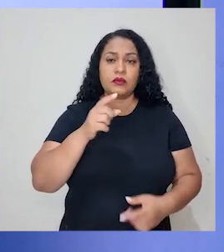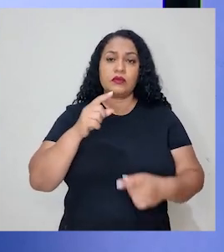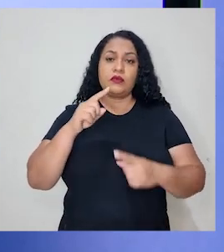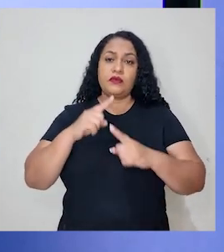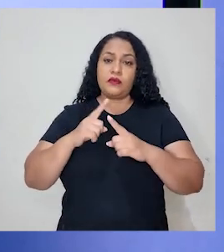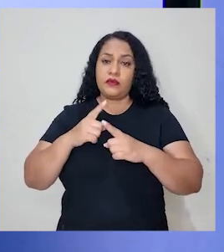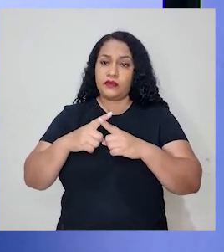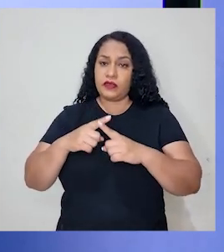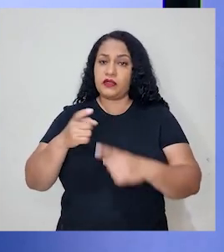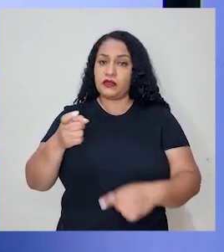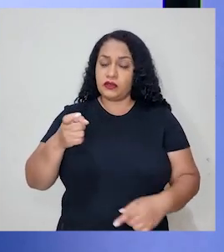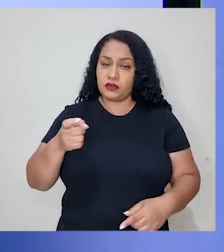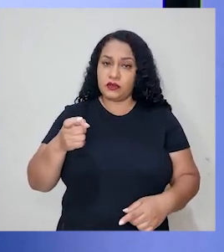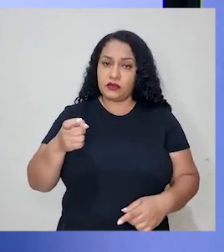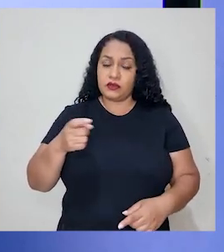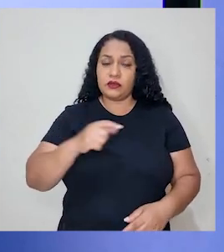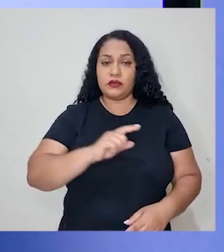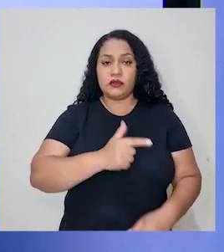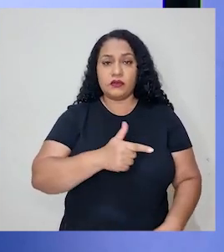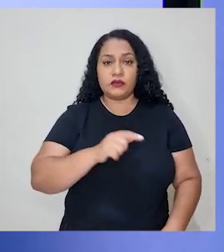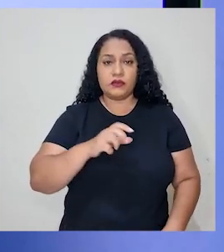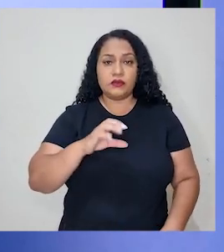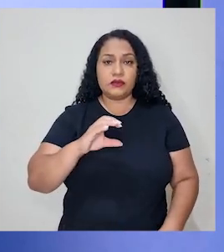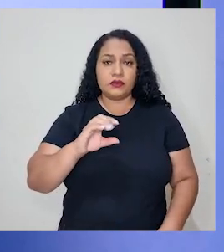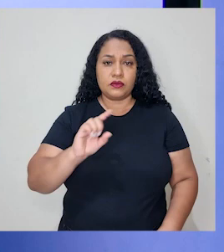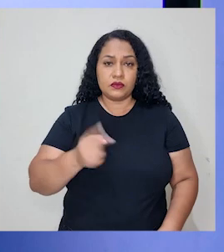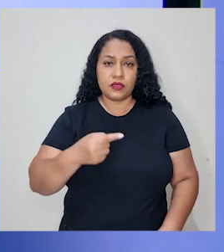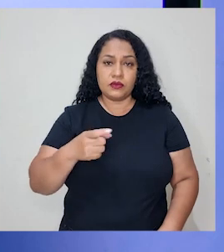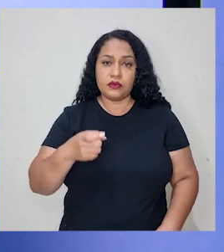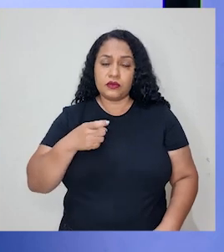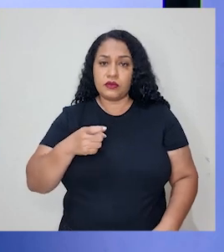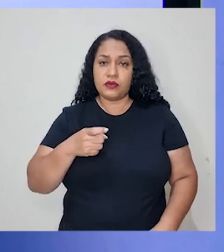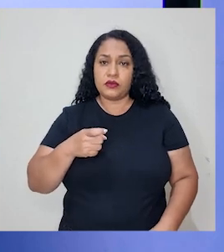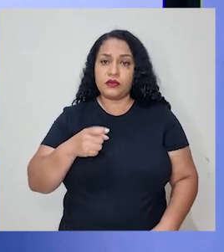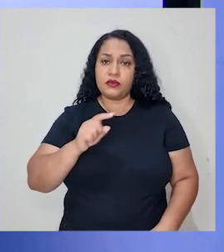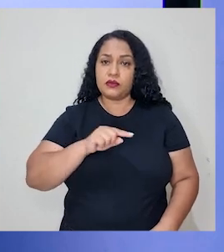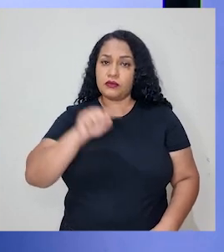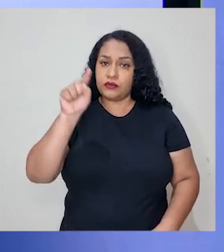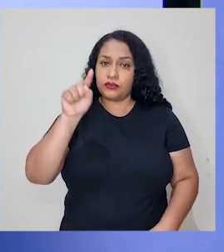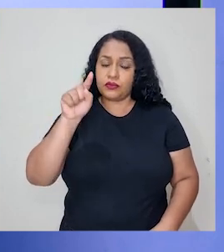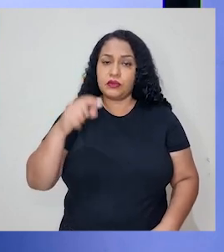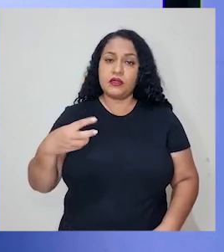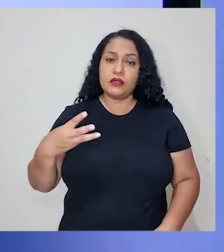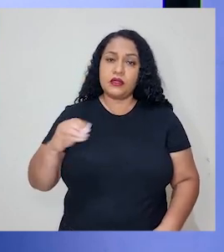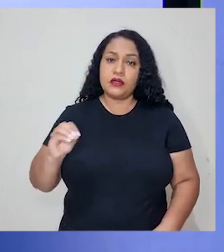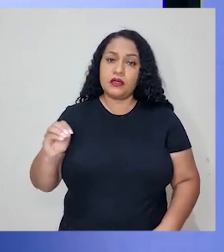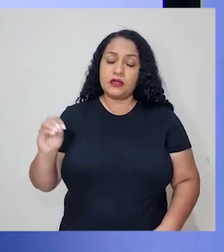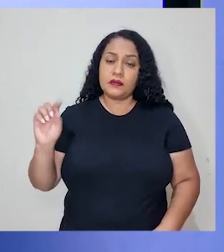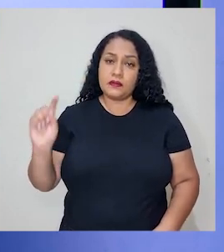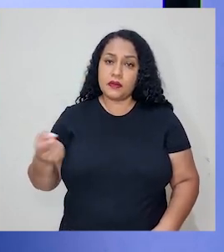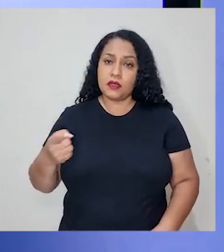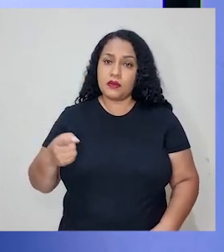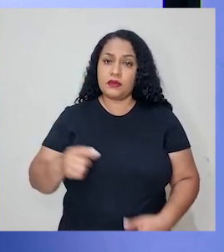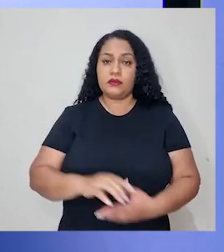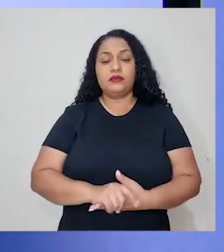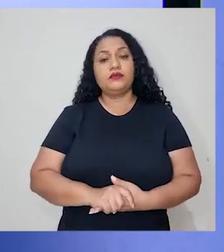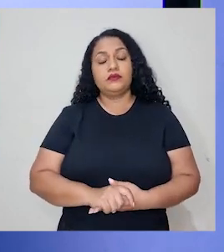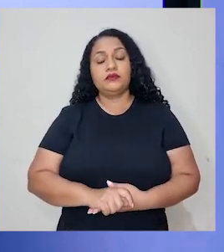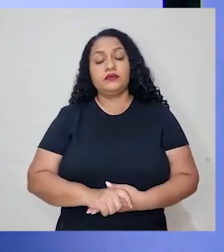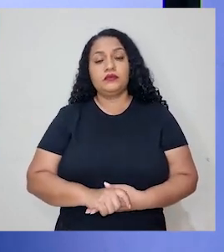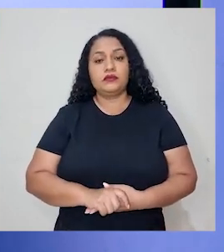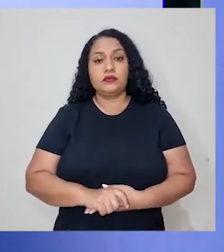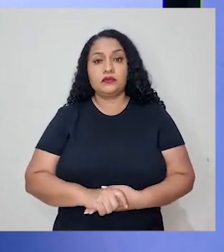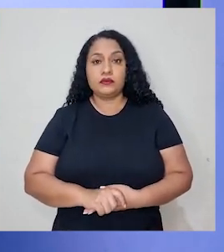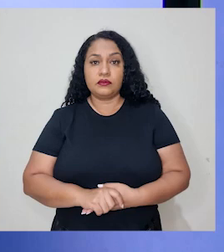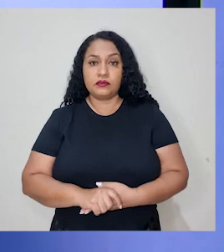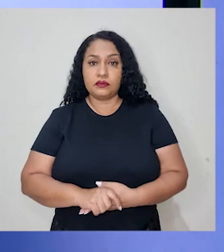2.000x, e 3 vezes 10.000, que é 30.000. Esse 2.000 que multiplica o x,